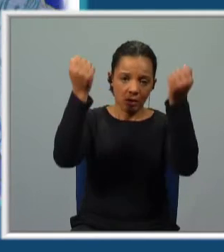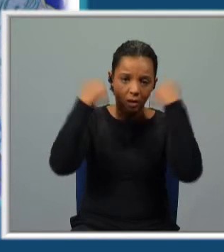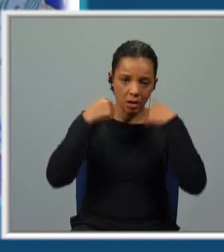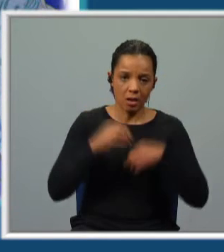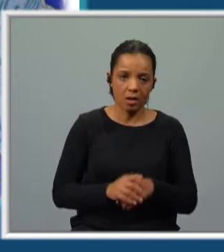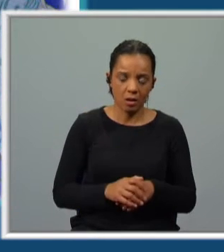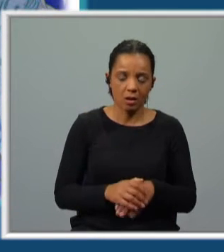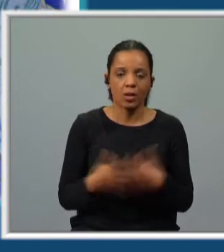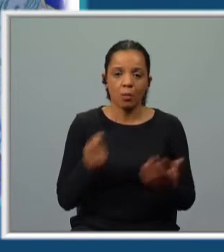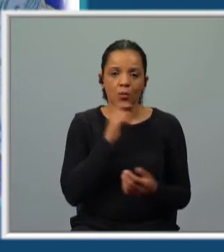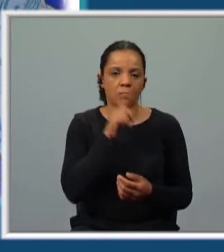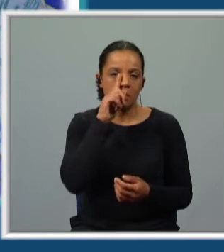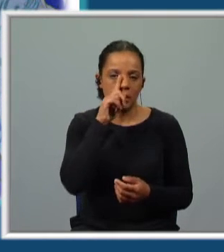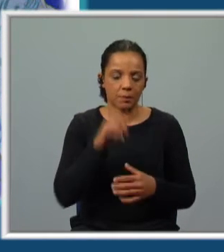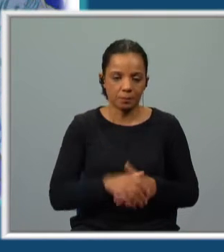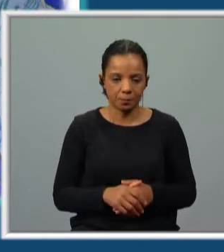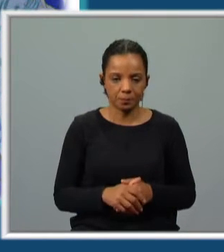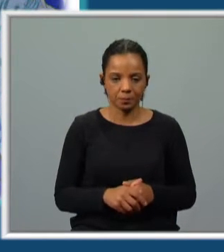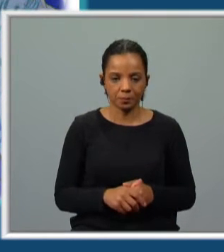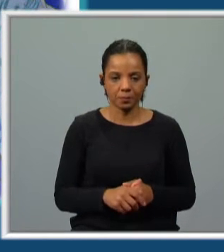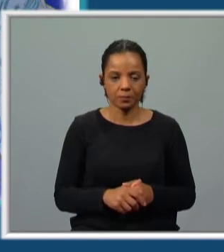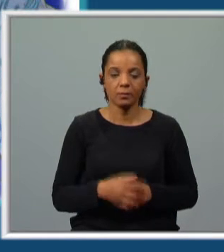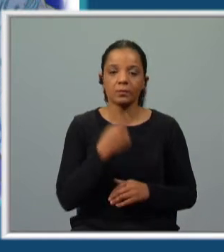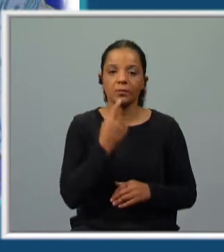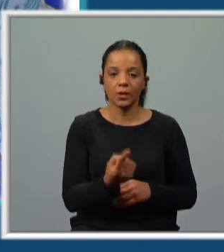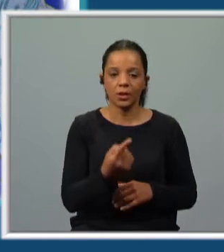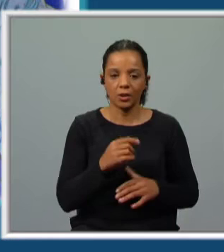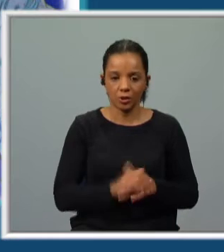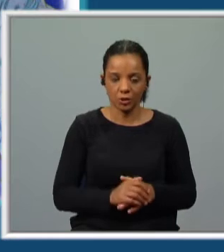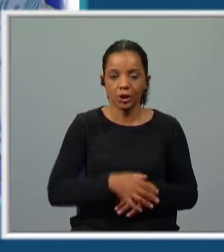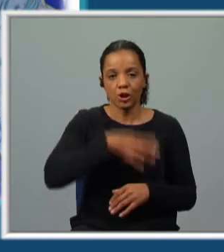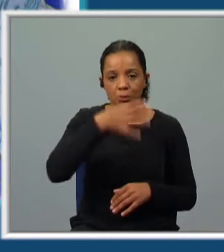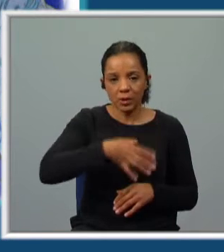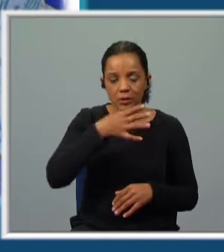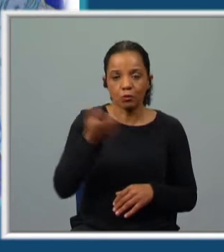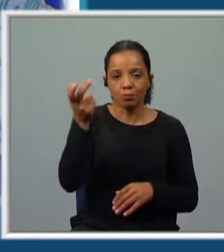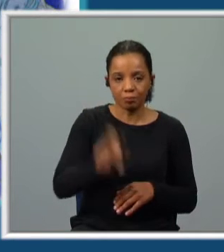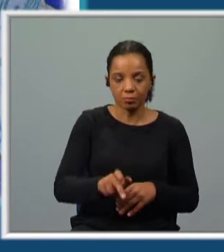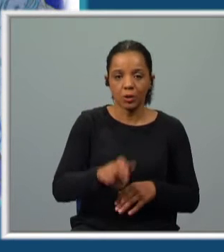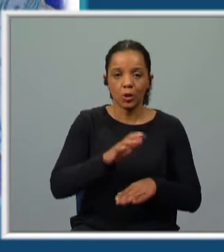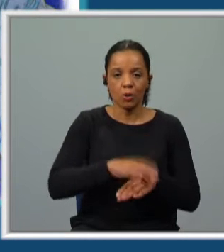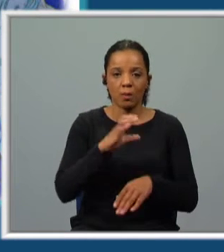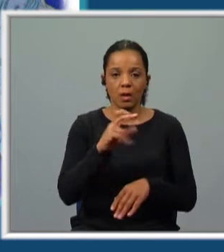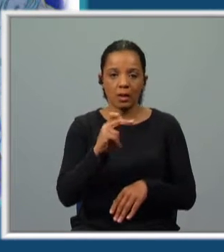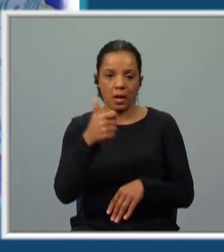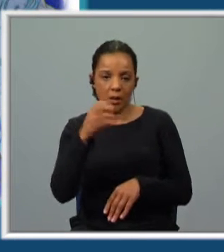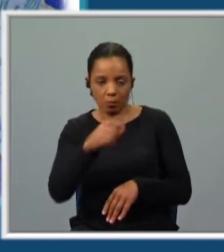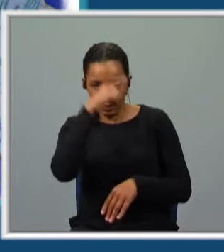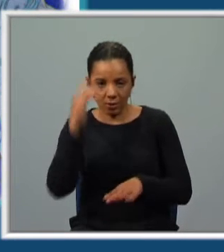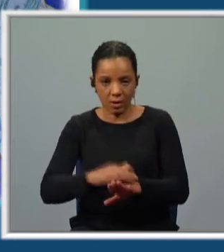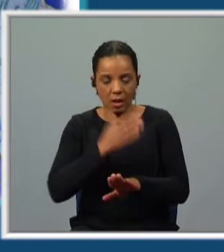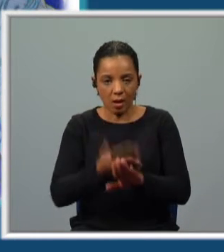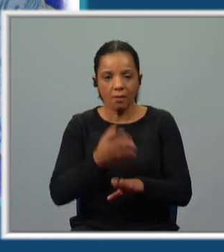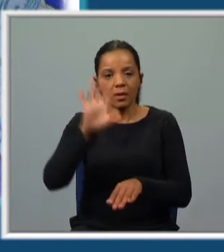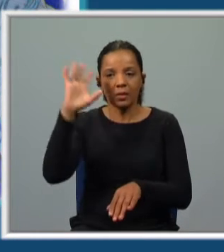E que, portanto, podemos mentir. Indica a explicação apresentada para, no Cabo, ser ainda mais difícil